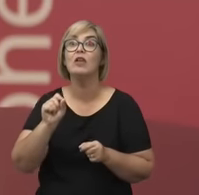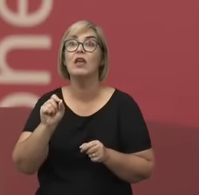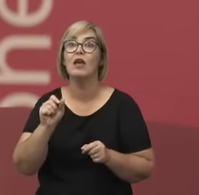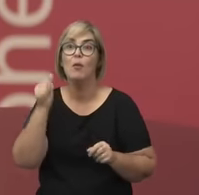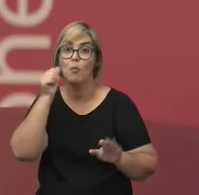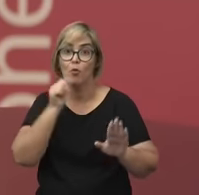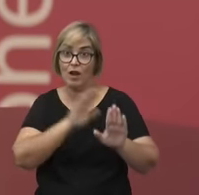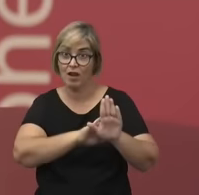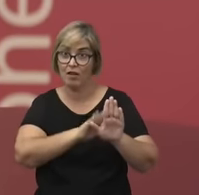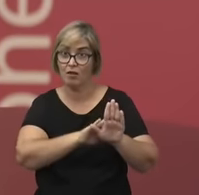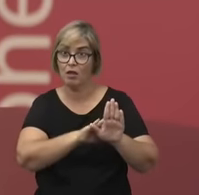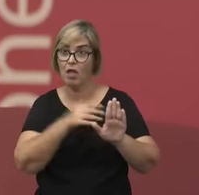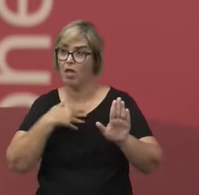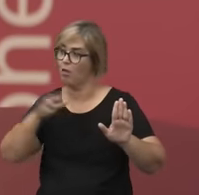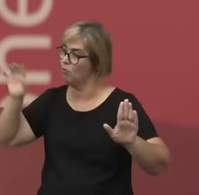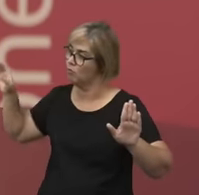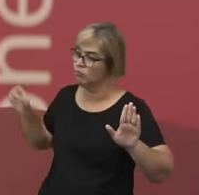lado.